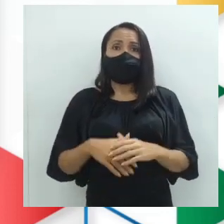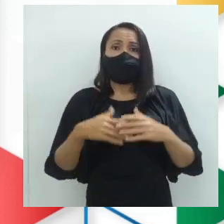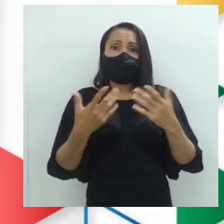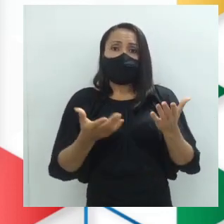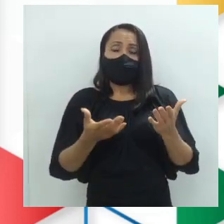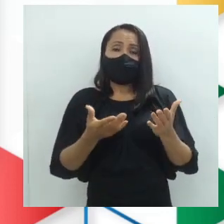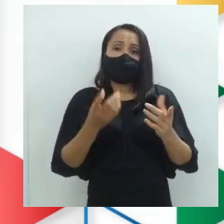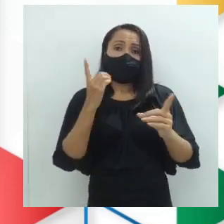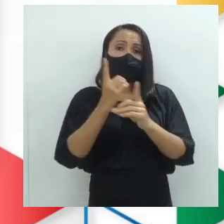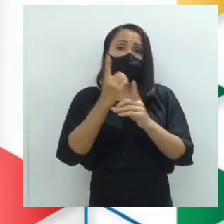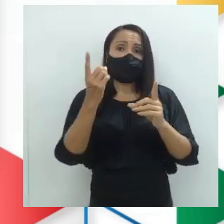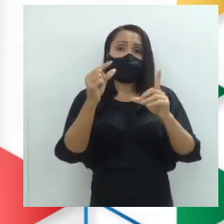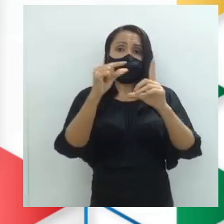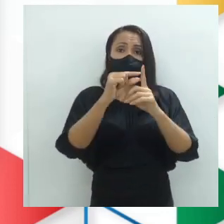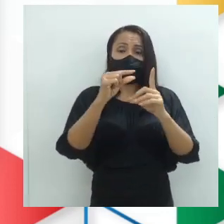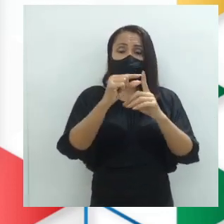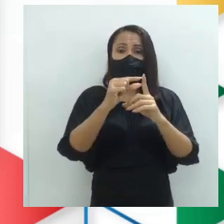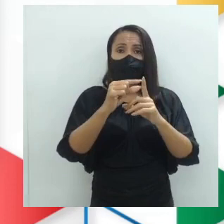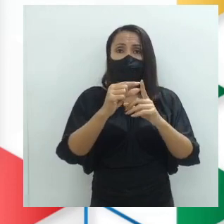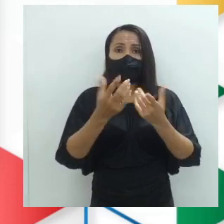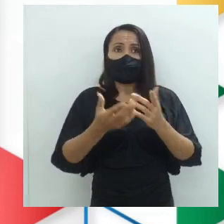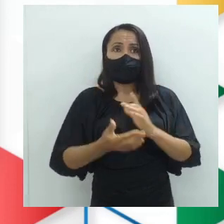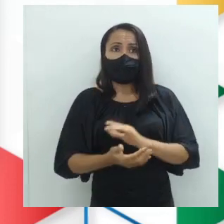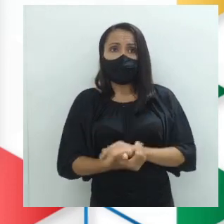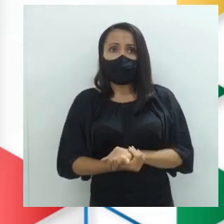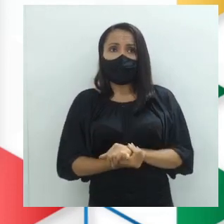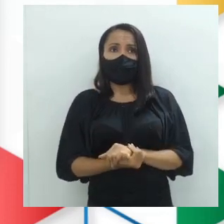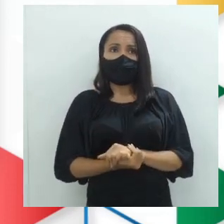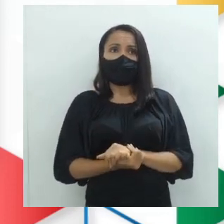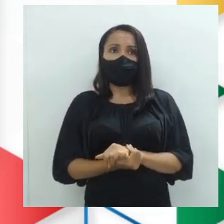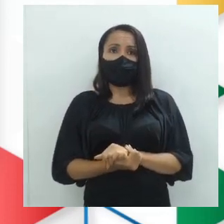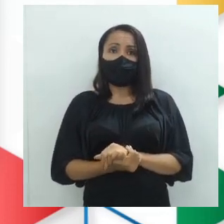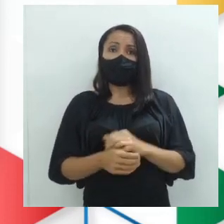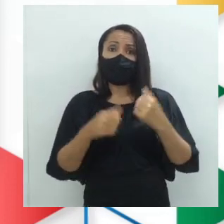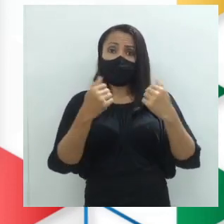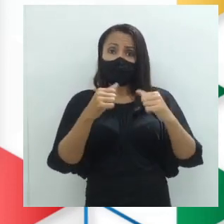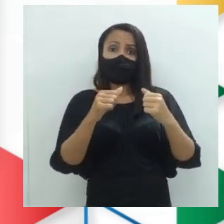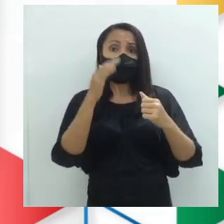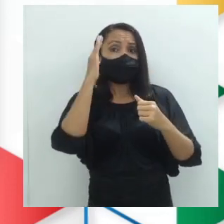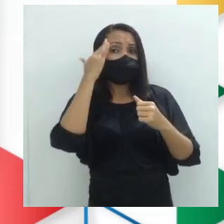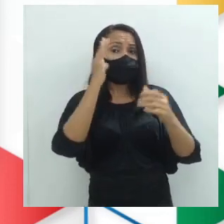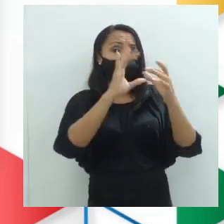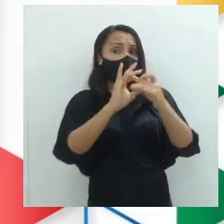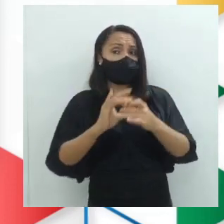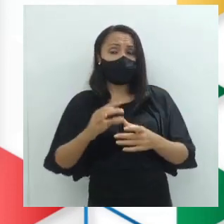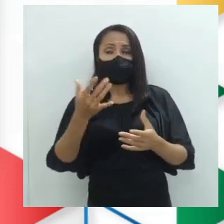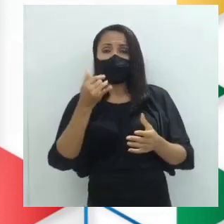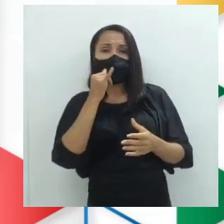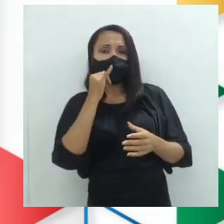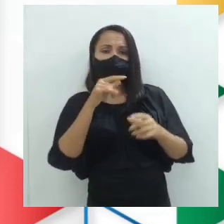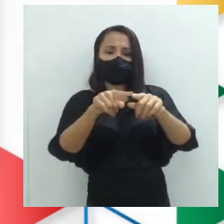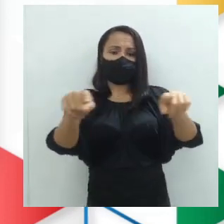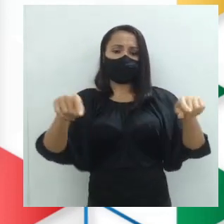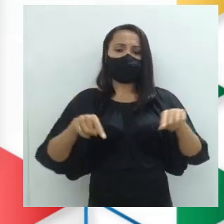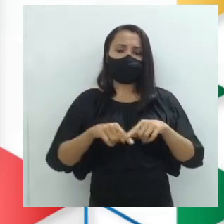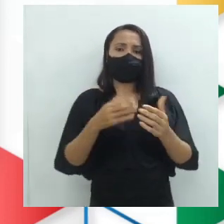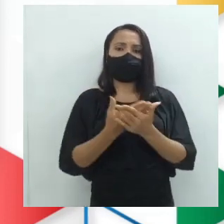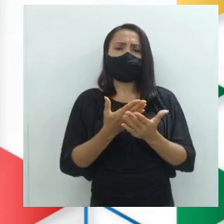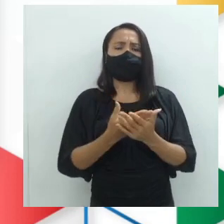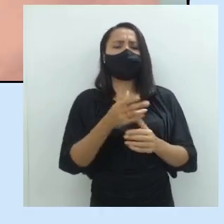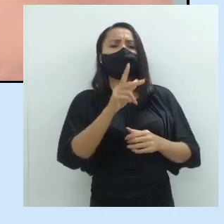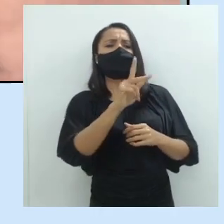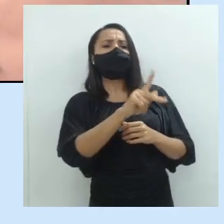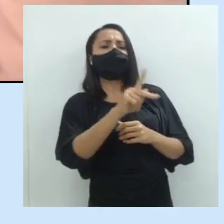palavra que aponta para. E aqui no subentendido você tem que ver o contexto. Por exemplo, em uma sala de aula alguém diz,